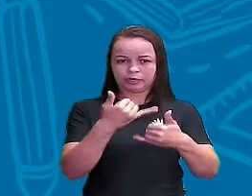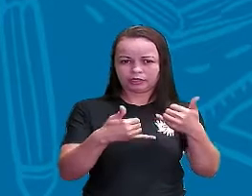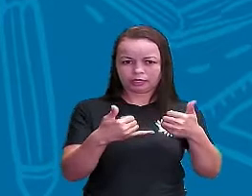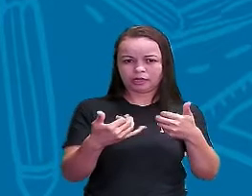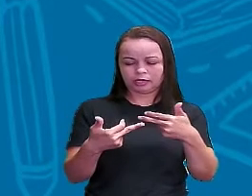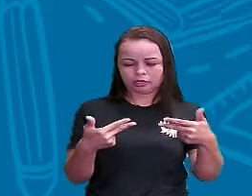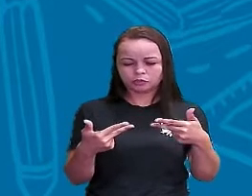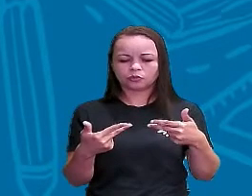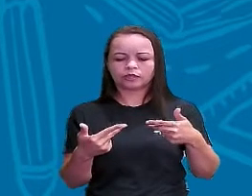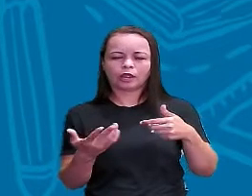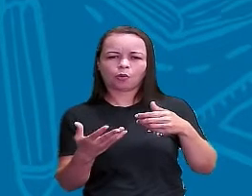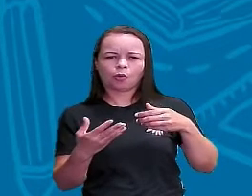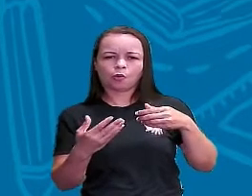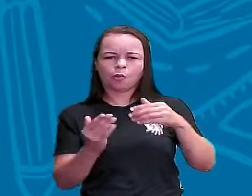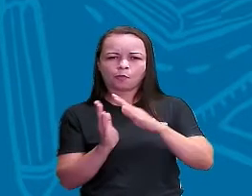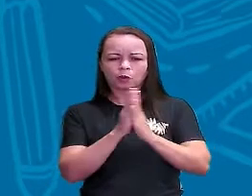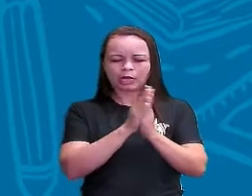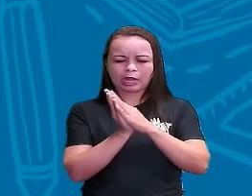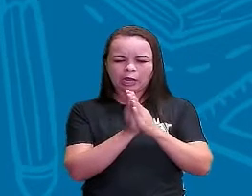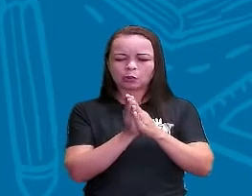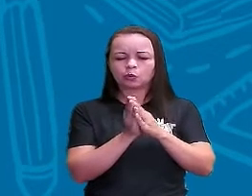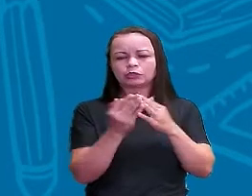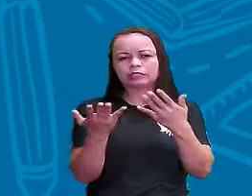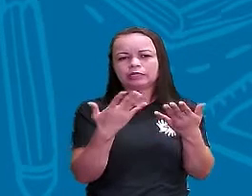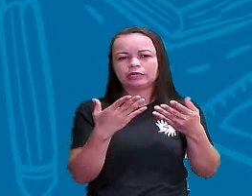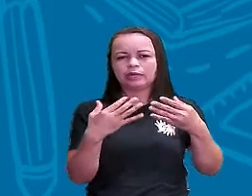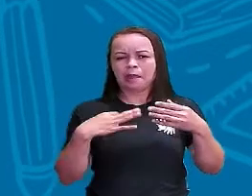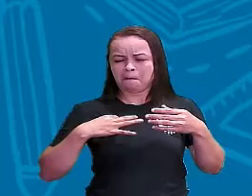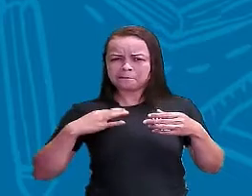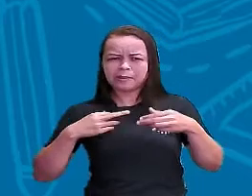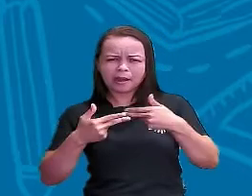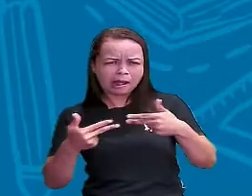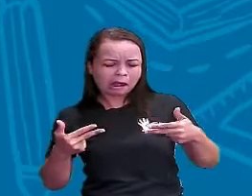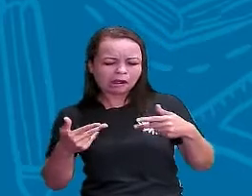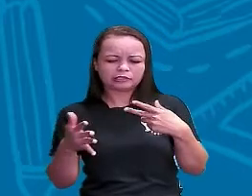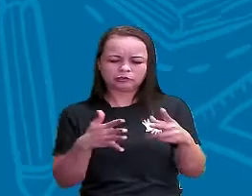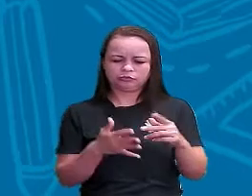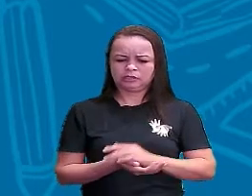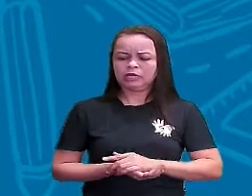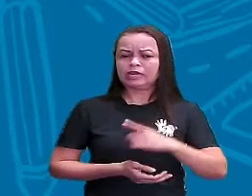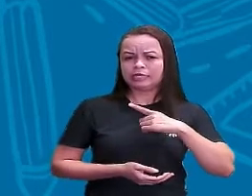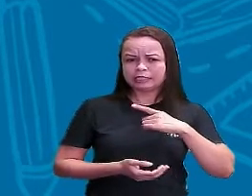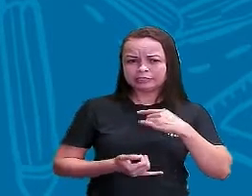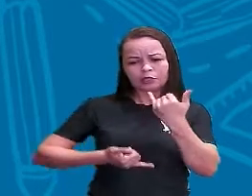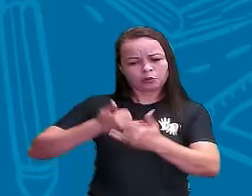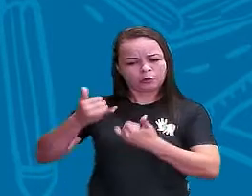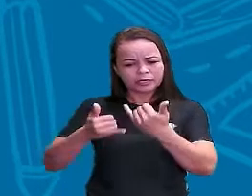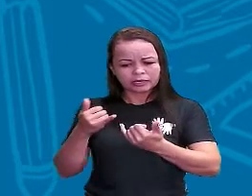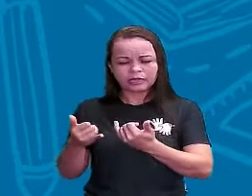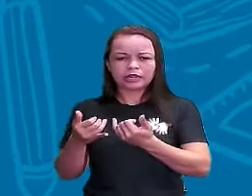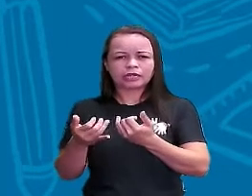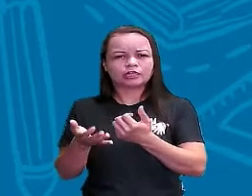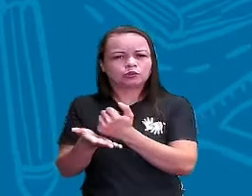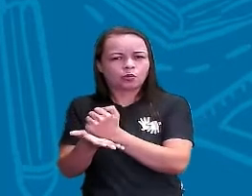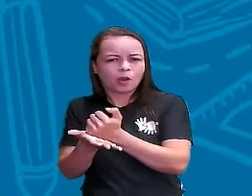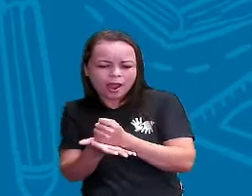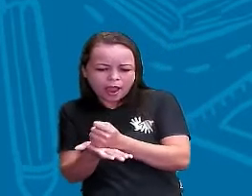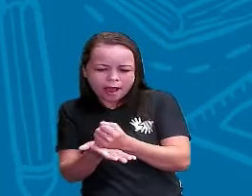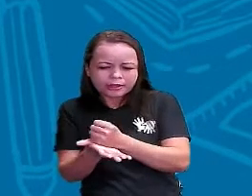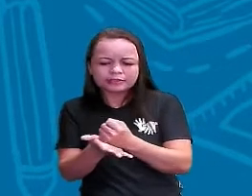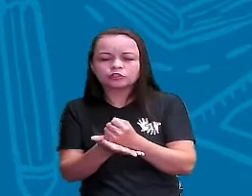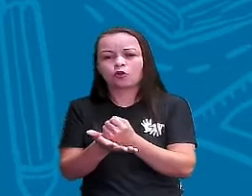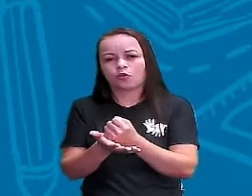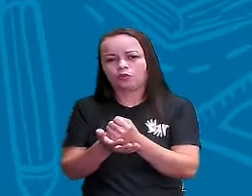de pano Feito até de palhinha E tem um brinquedo eletrônico Um tablet aí Para poder, os que gostam de